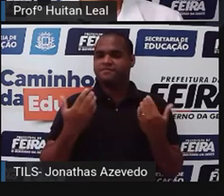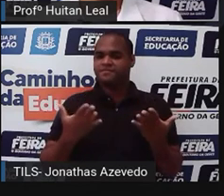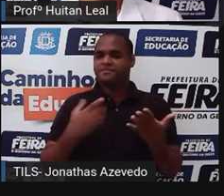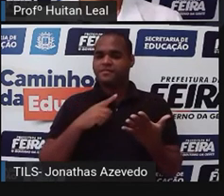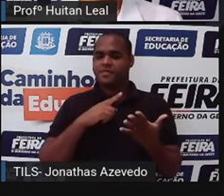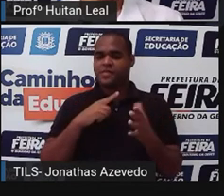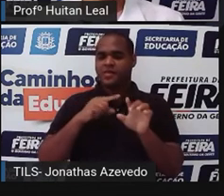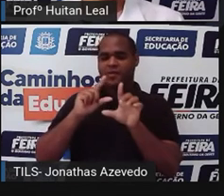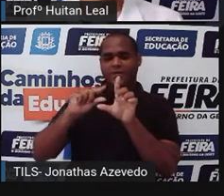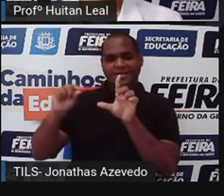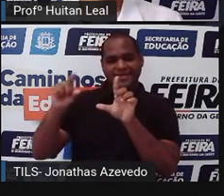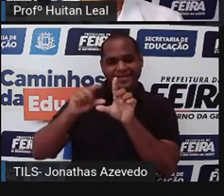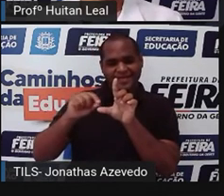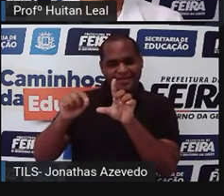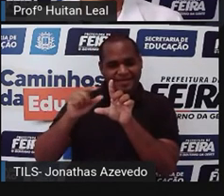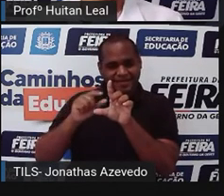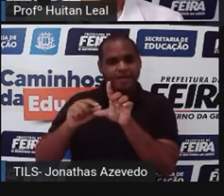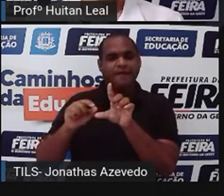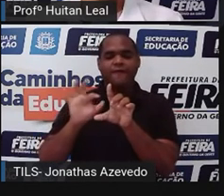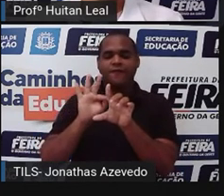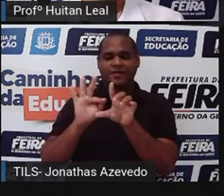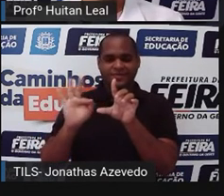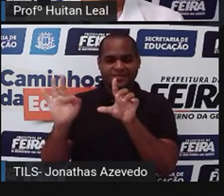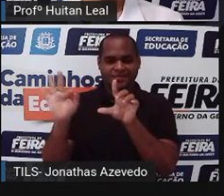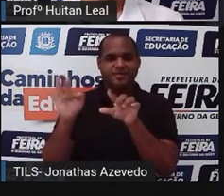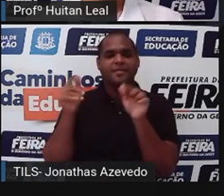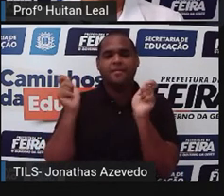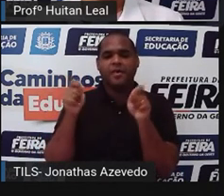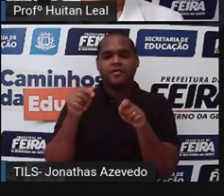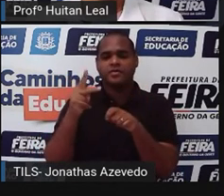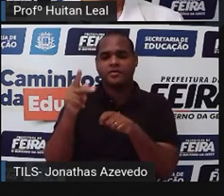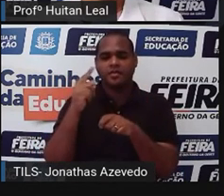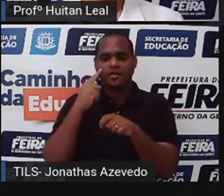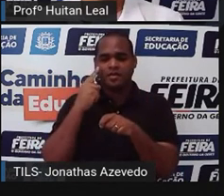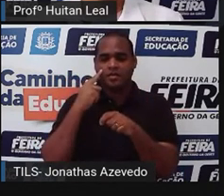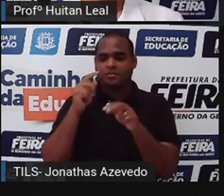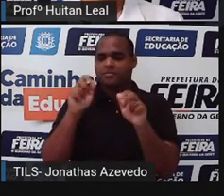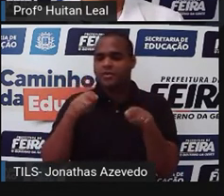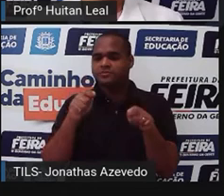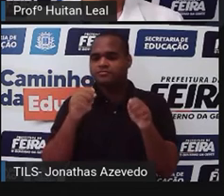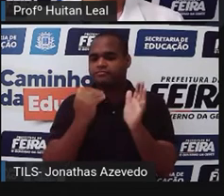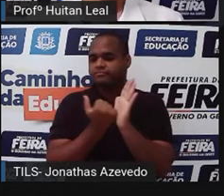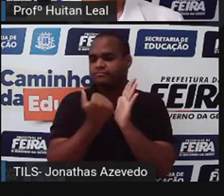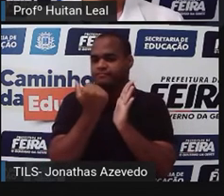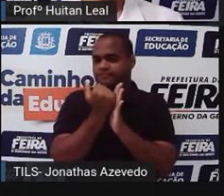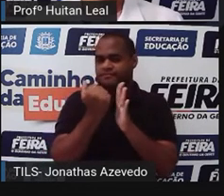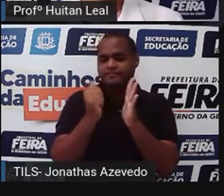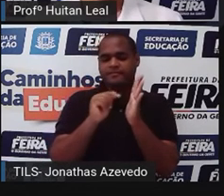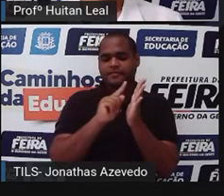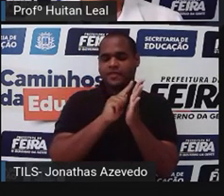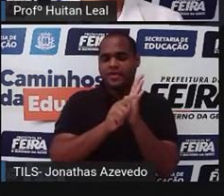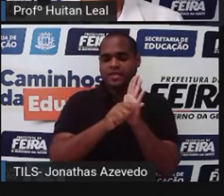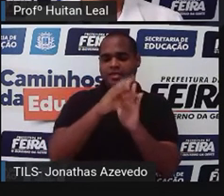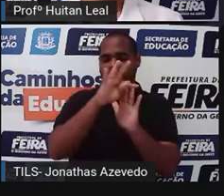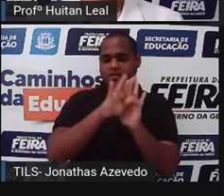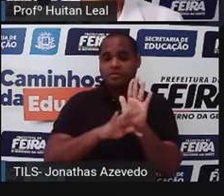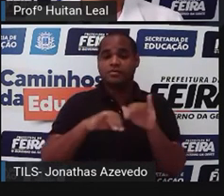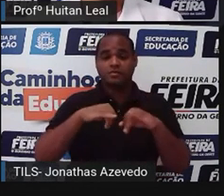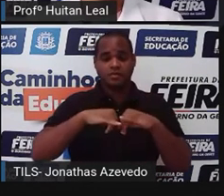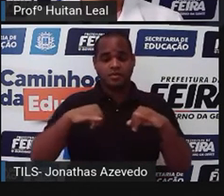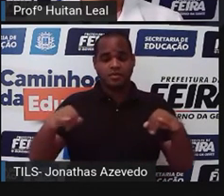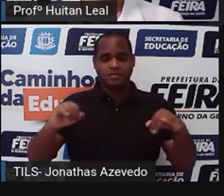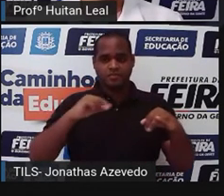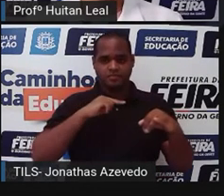aí algumas fontes que vocês queiram consultar para saber mais sobre o Gênero Textual Notícia,